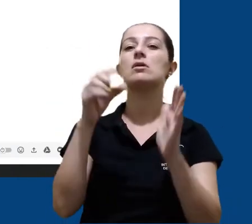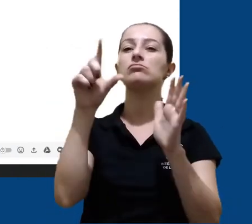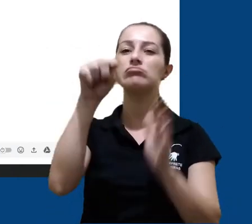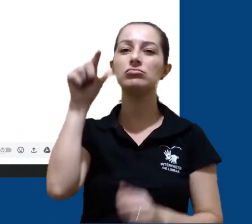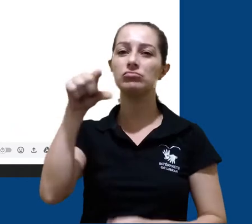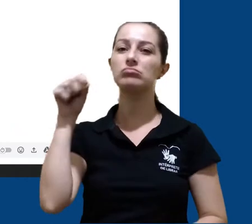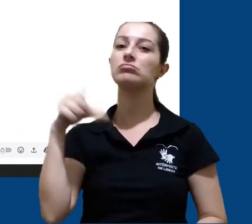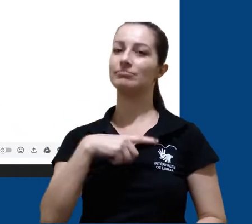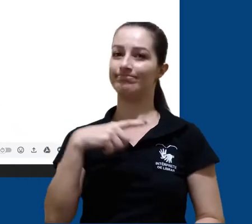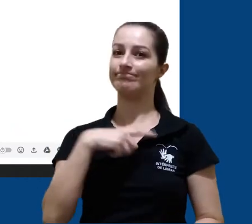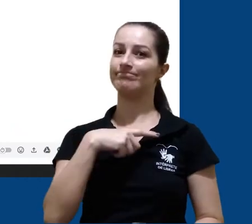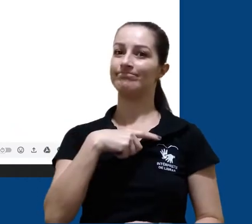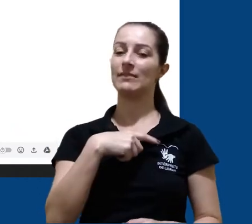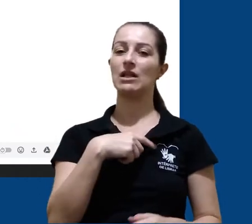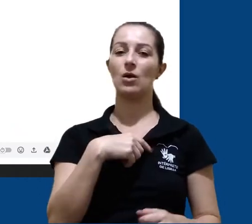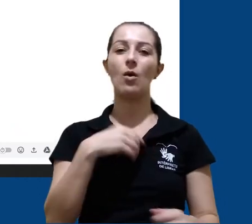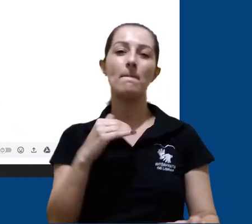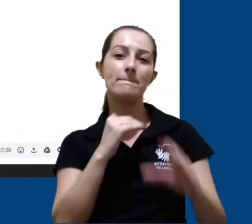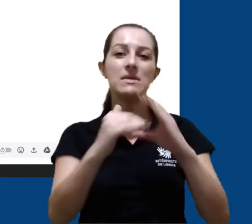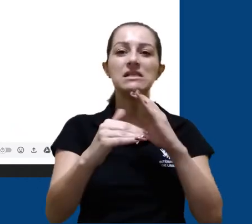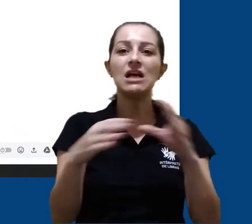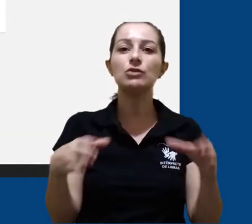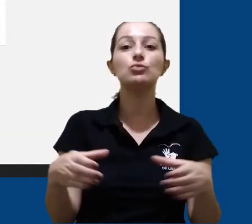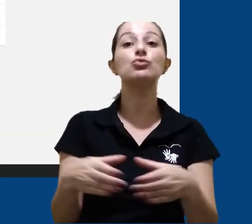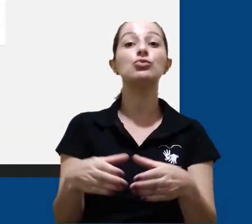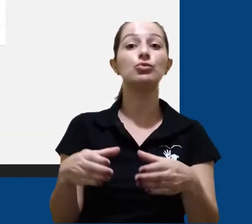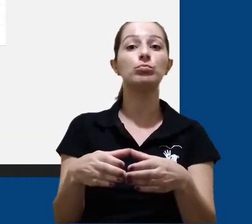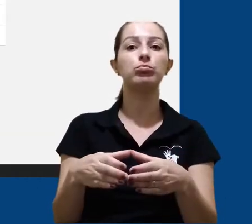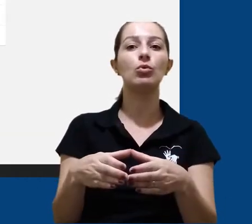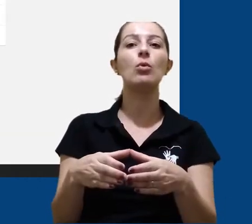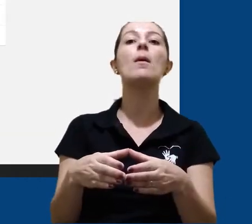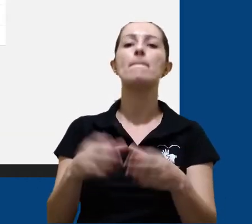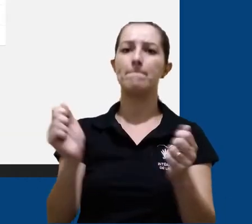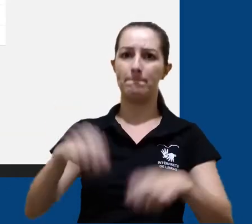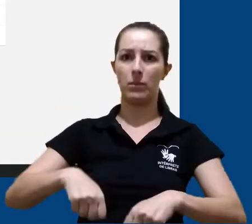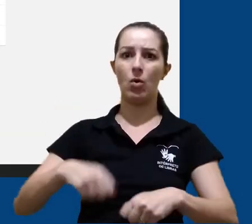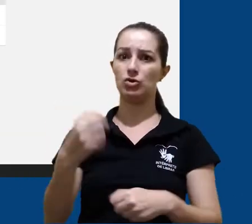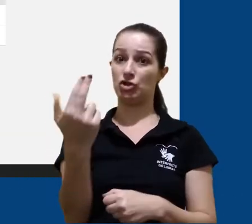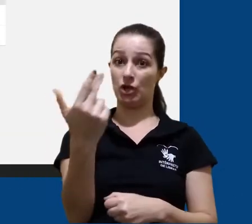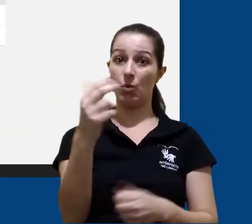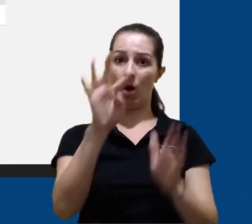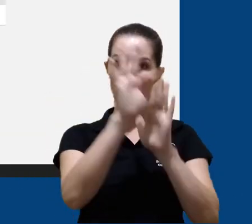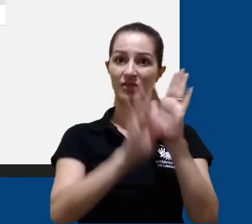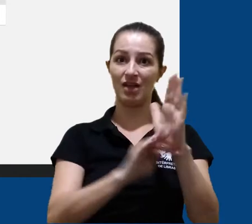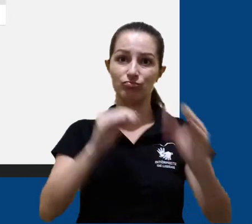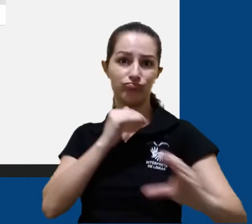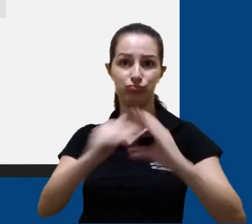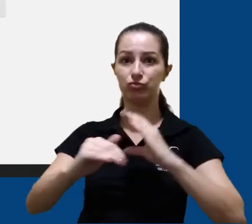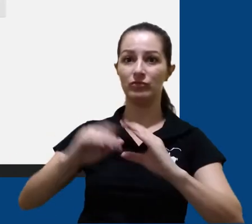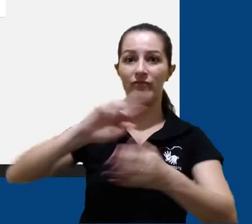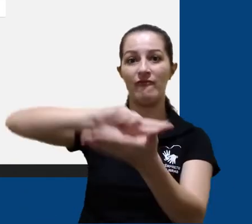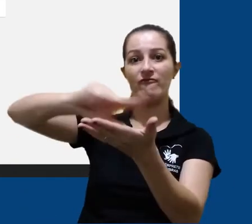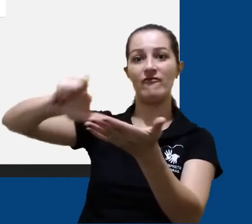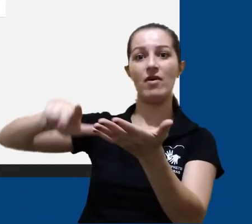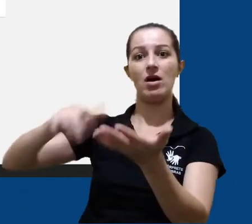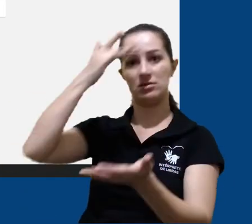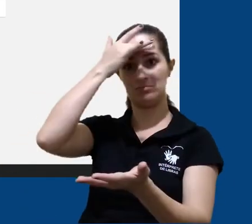Na primeira delas, mensagem em grupo, nós podemos enviar a mesma mensagem para mais de um contato.